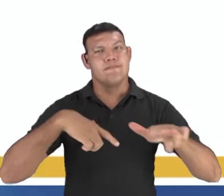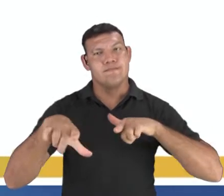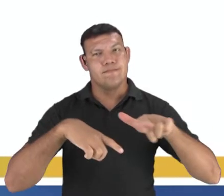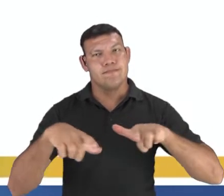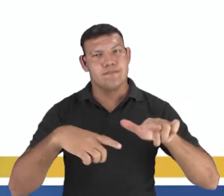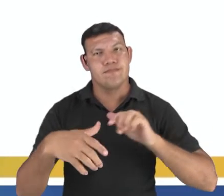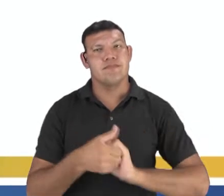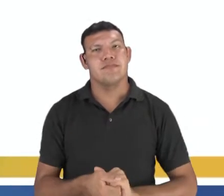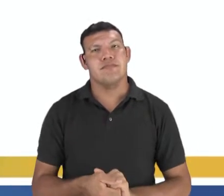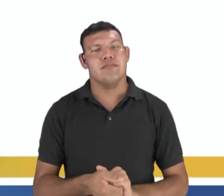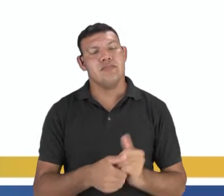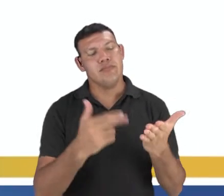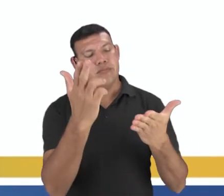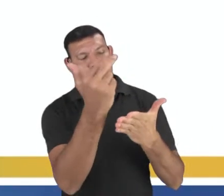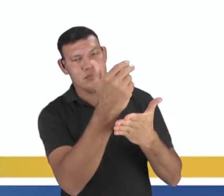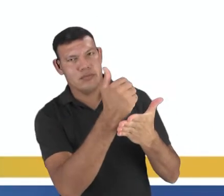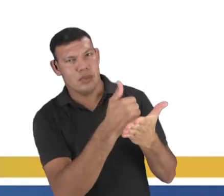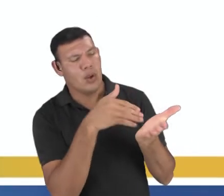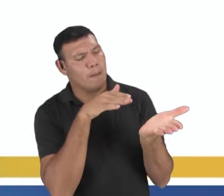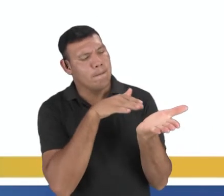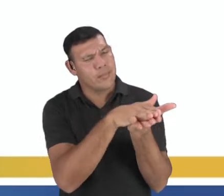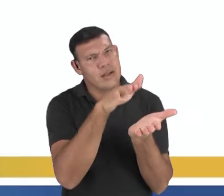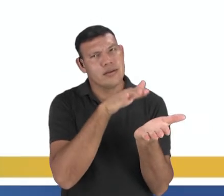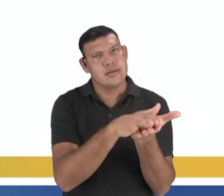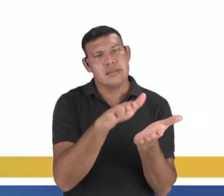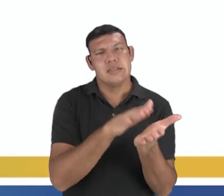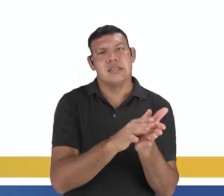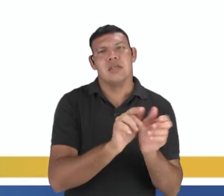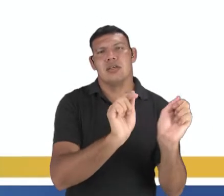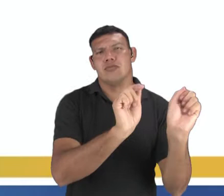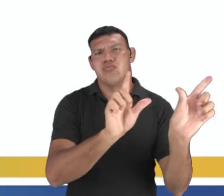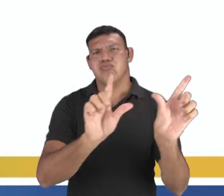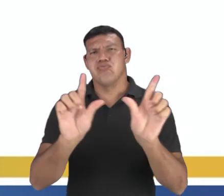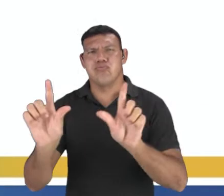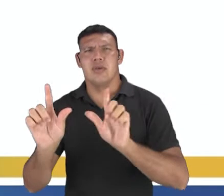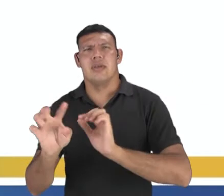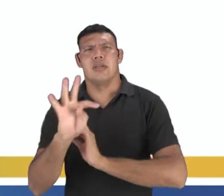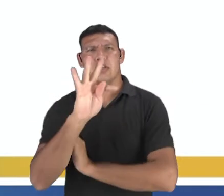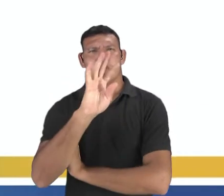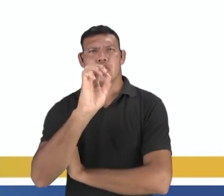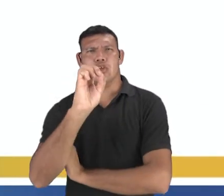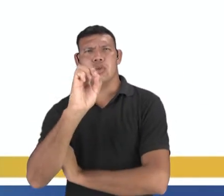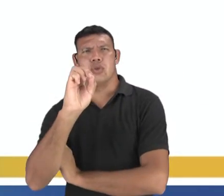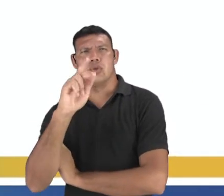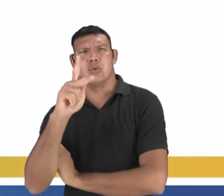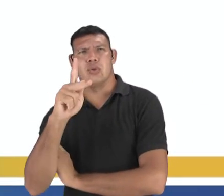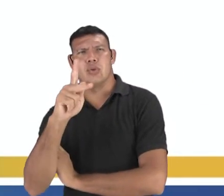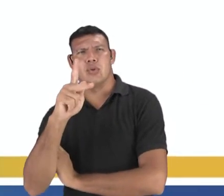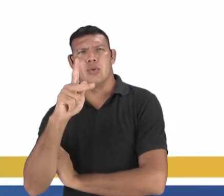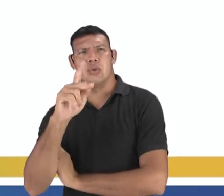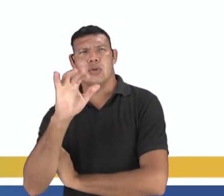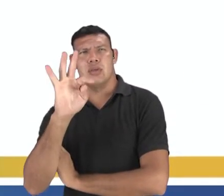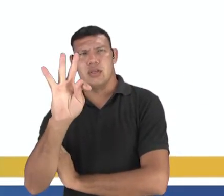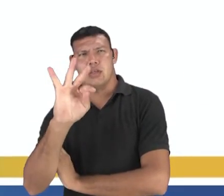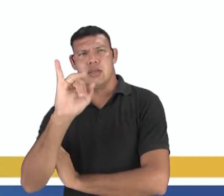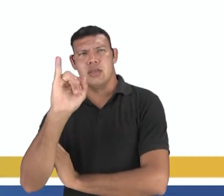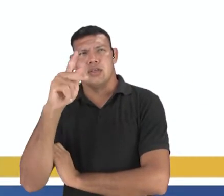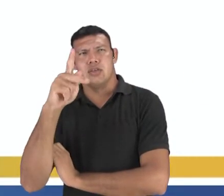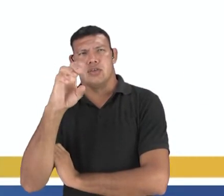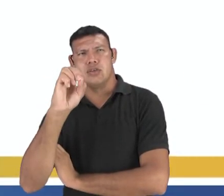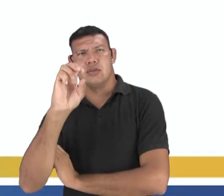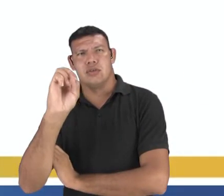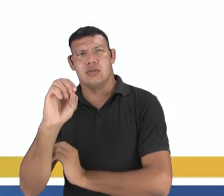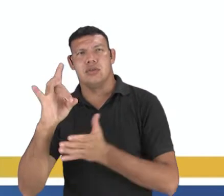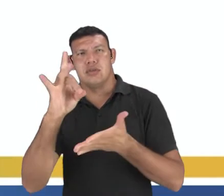as atividades profissionais de ilustrador, copista, cartazista, tipógrafo, impressor e hoje